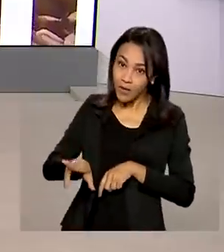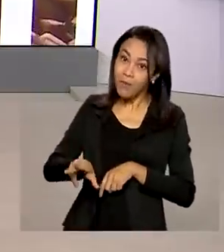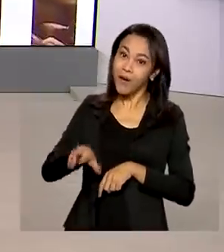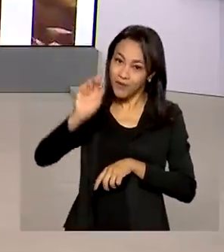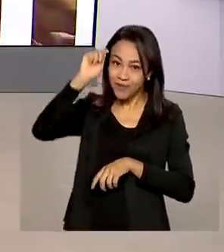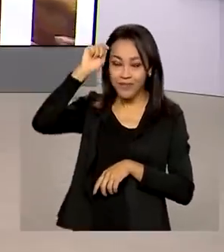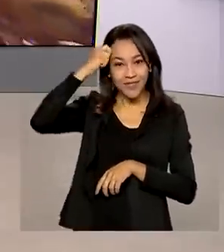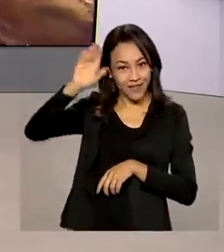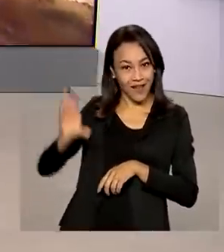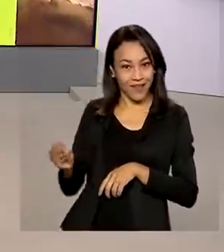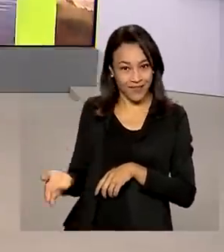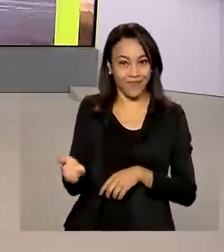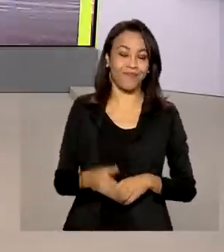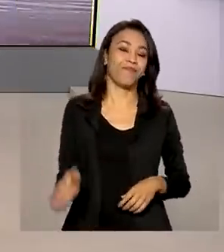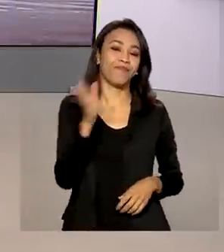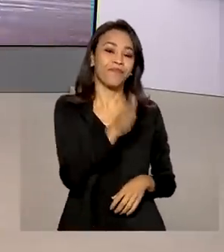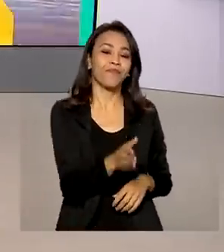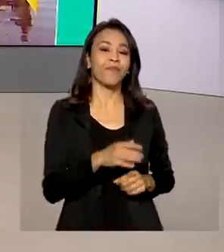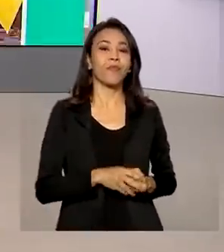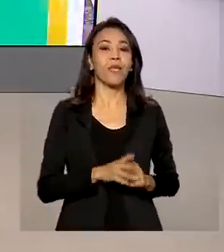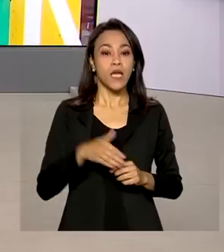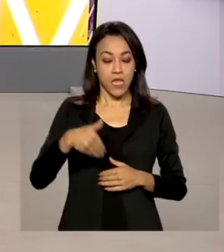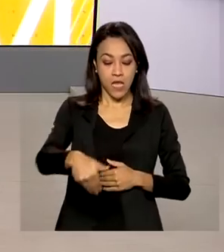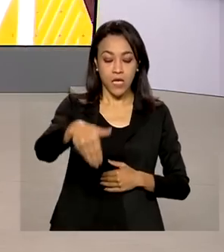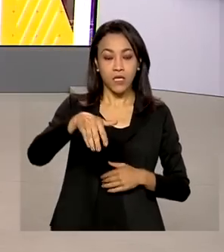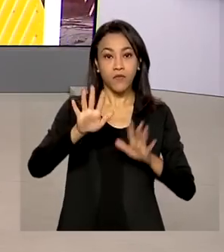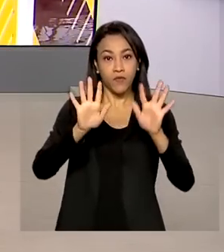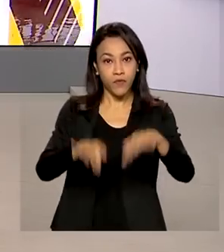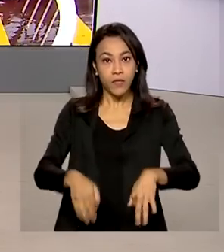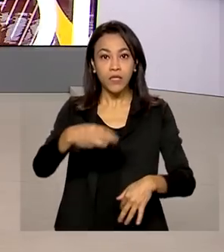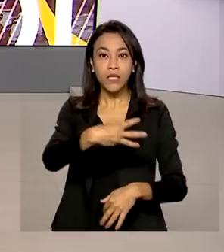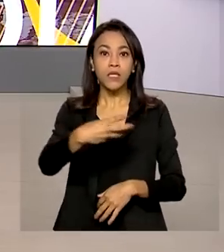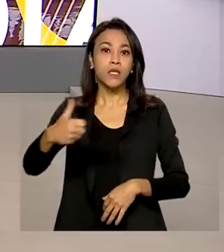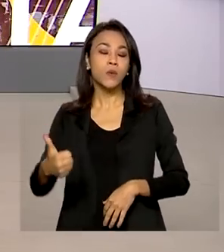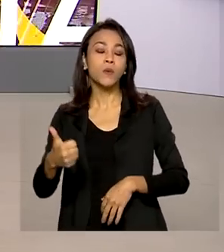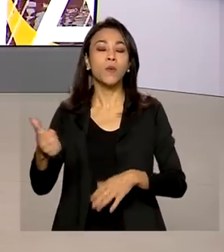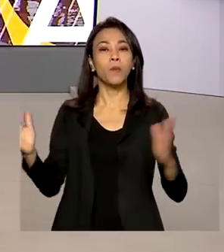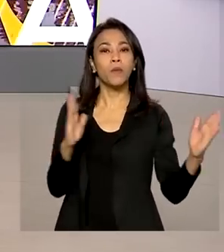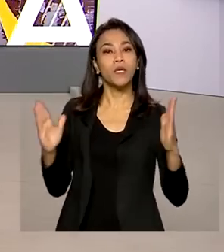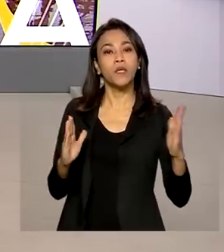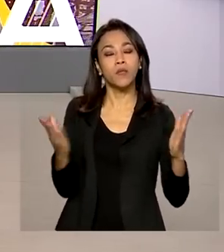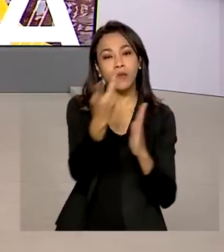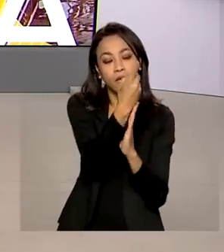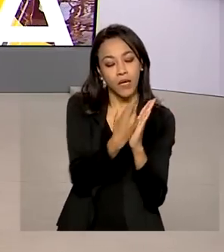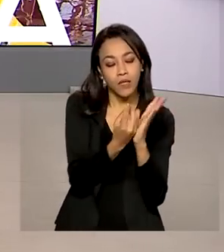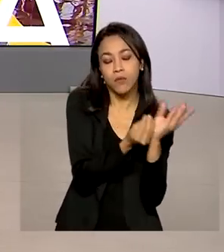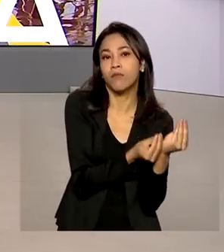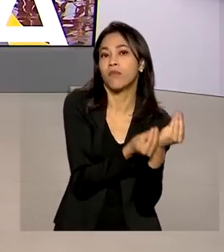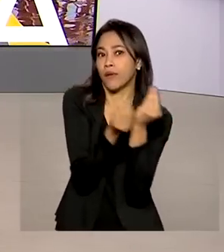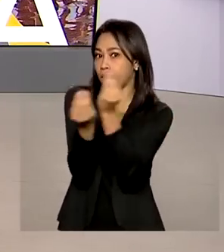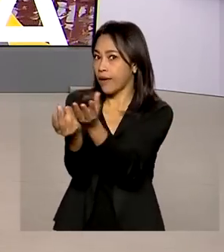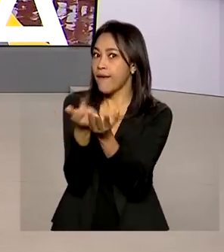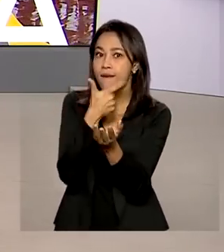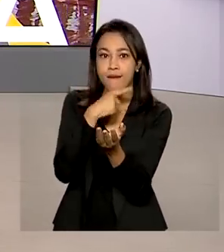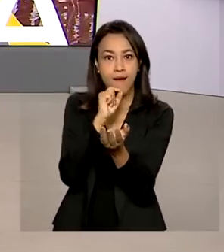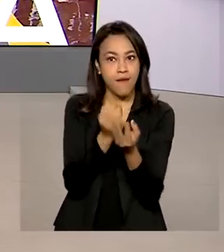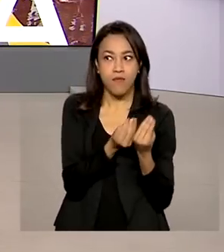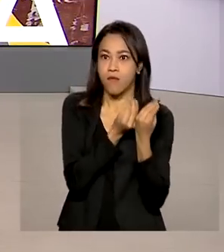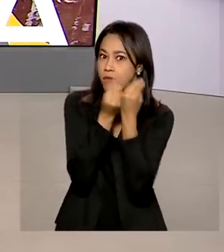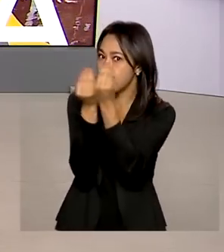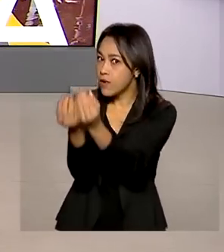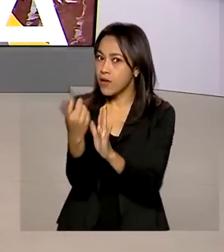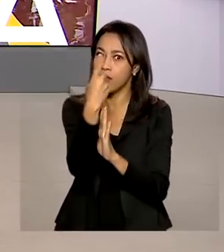E termina no dia 31 deste mês o prazo de entrega da declaração do Imposto de Renda. Quem não acertar as